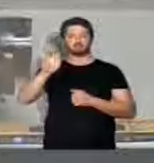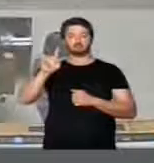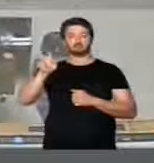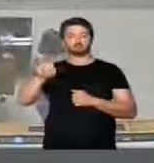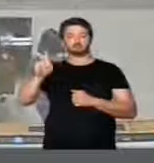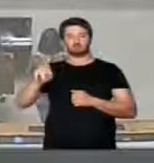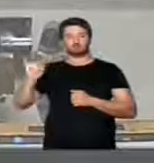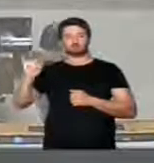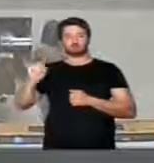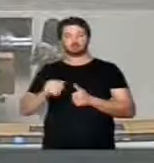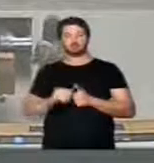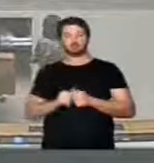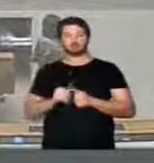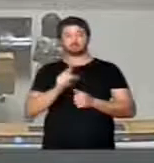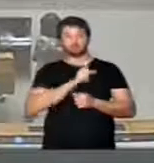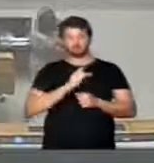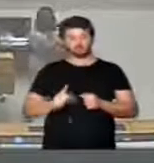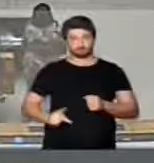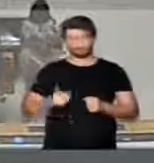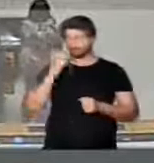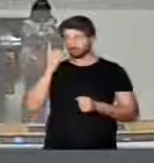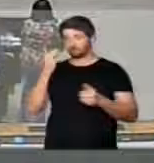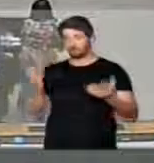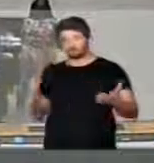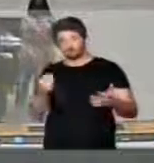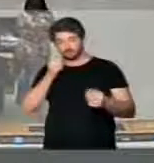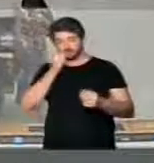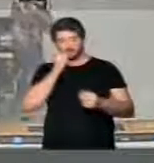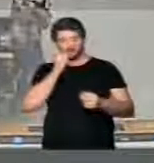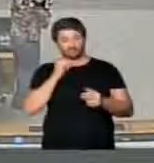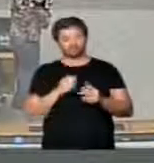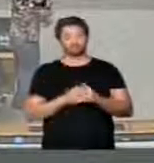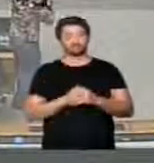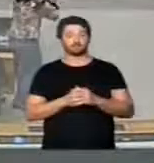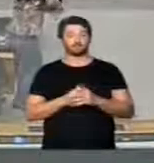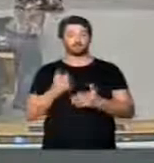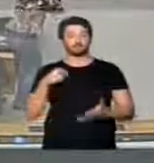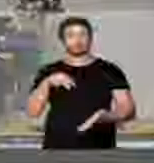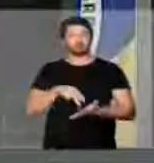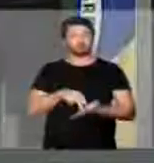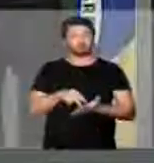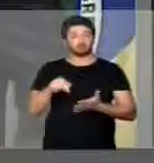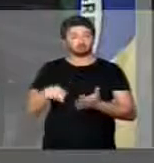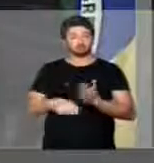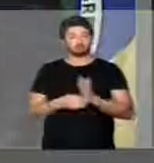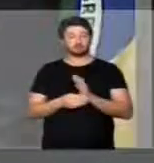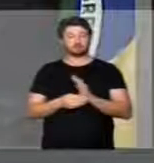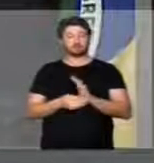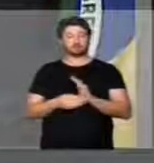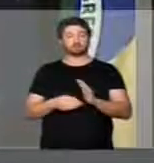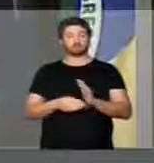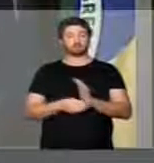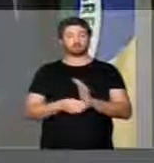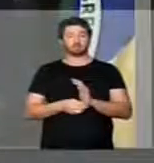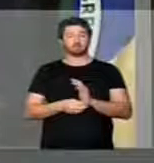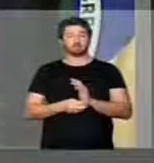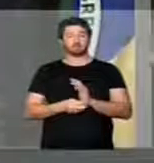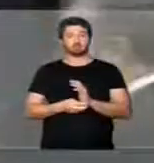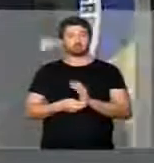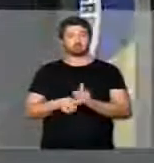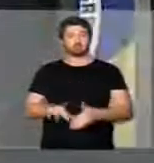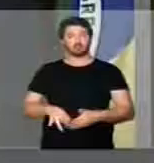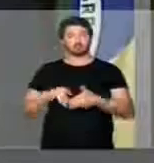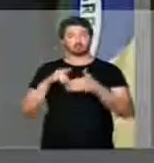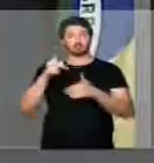Senhor Presidente, senhoras e senhores deputados, subo a essa tribuna pela liderança do Partido Verde